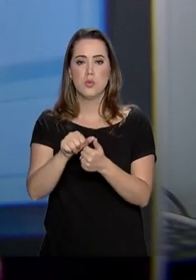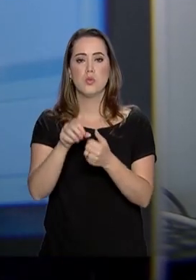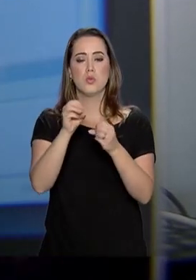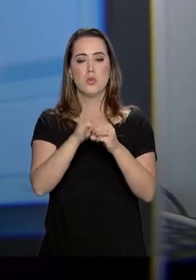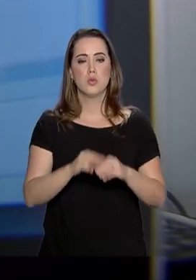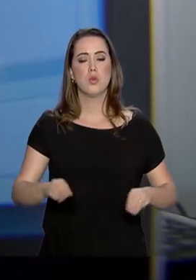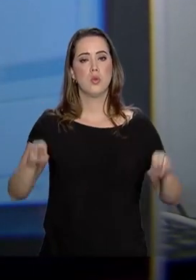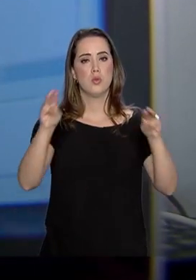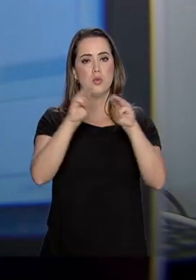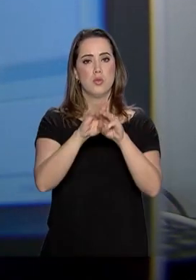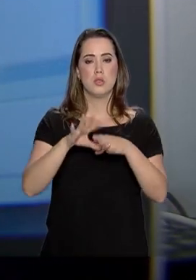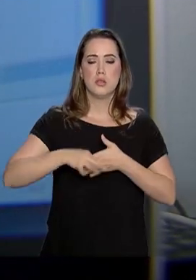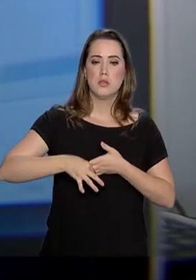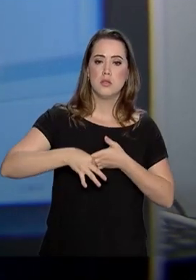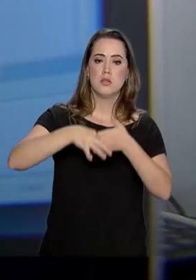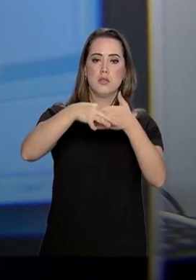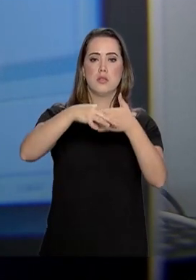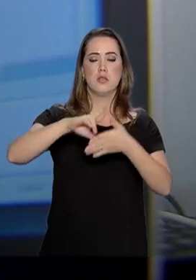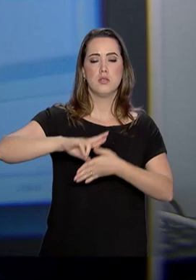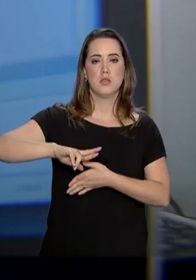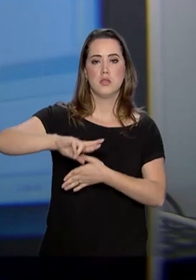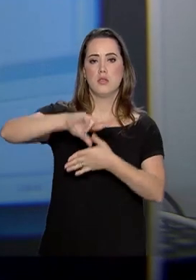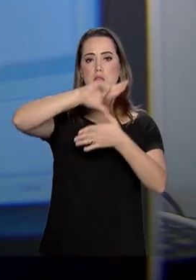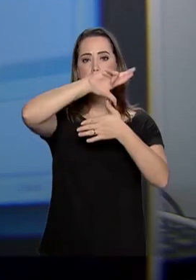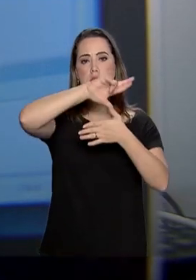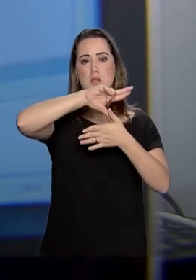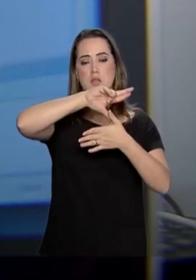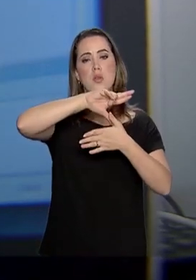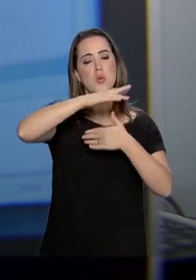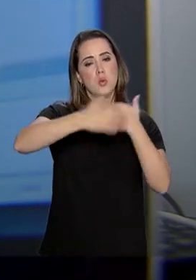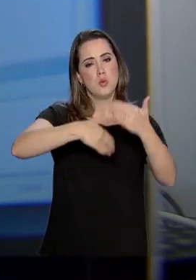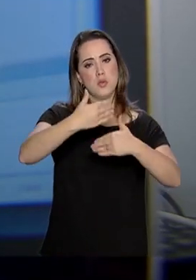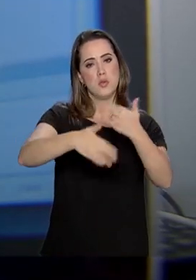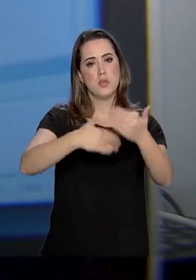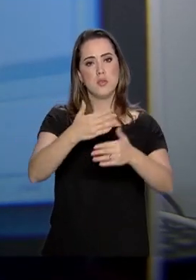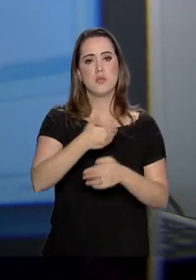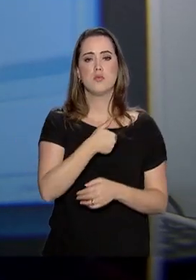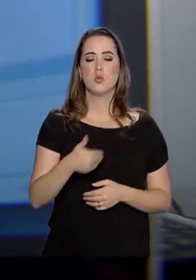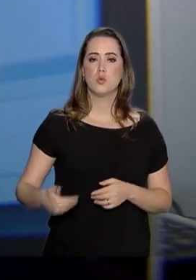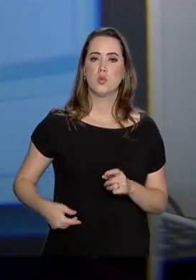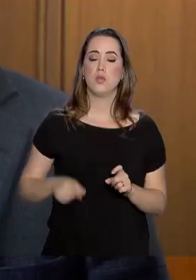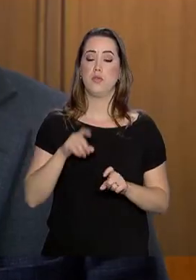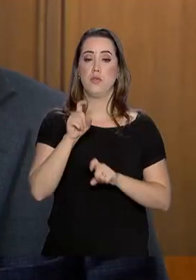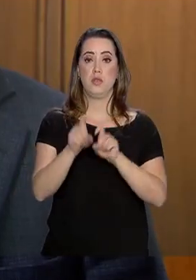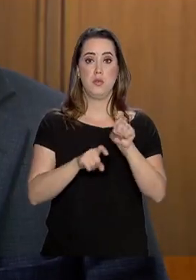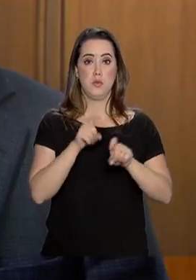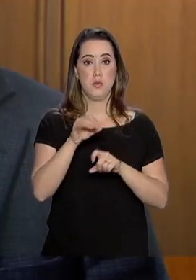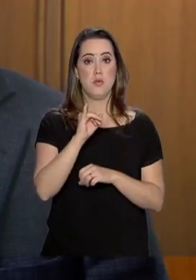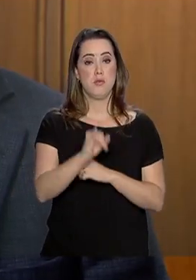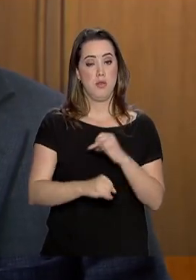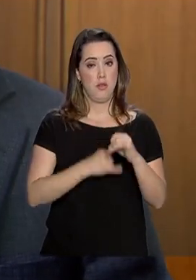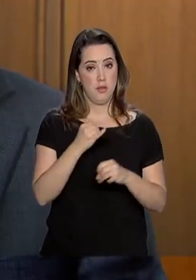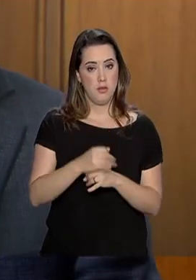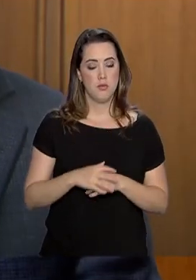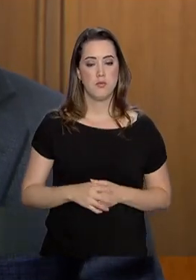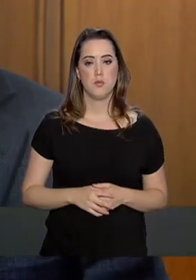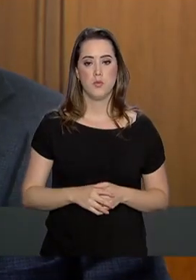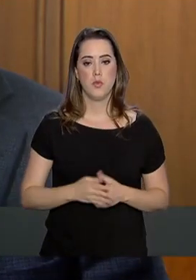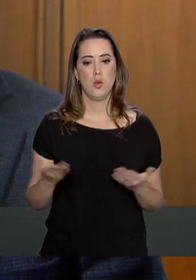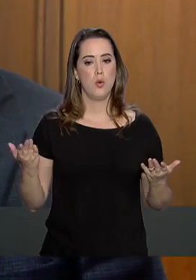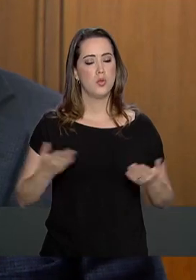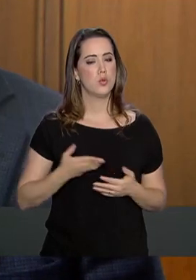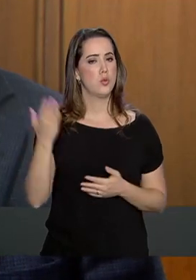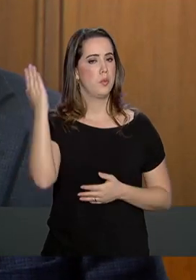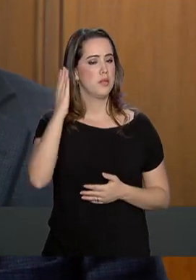e ocupar a liderança na América Latina no desenvolvimento de governo eletrônico. Hoje o Brasil, na oferta de serviços